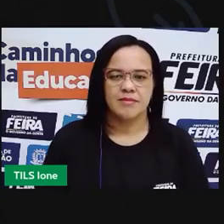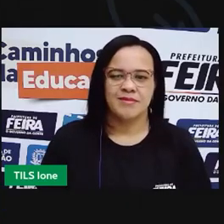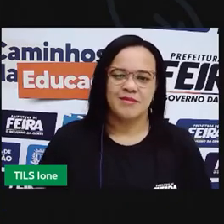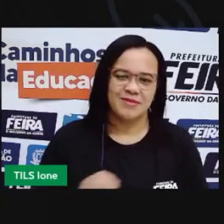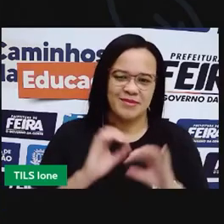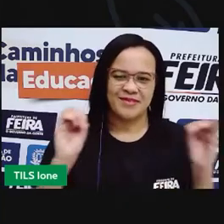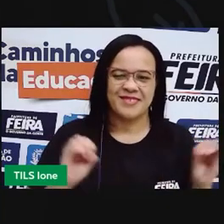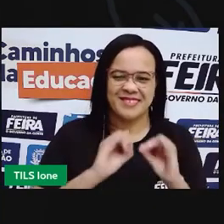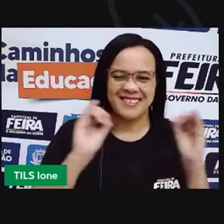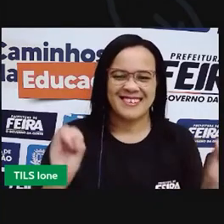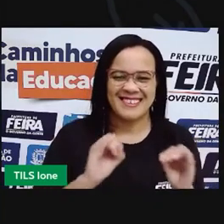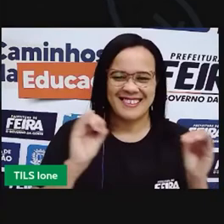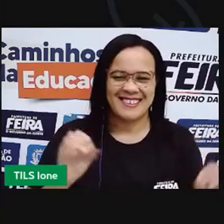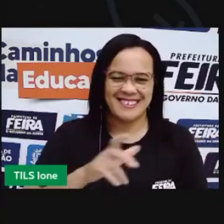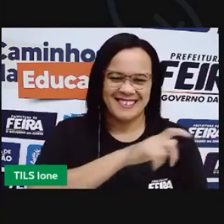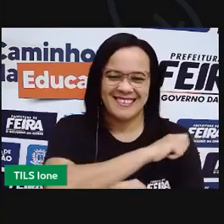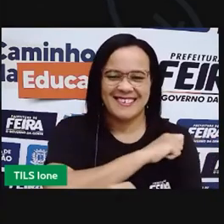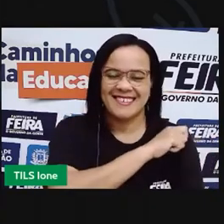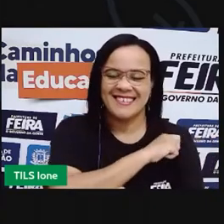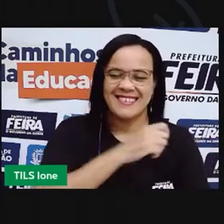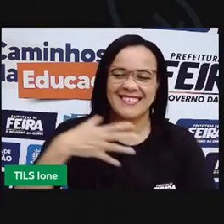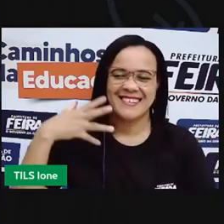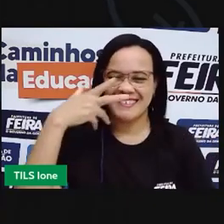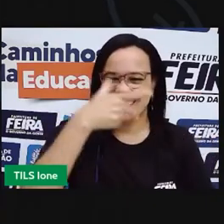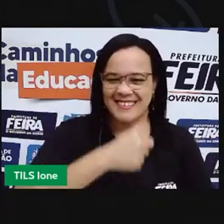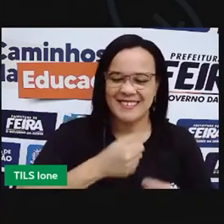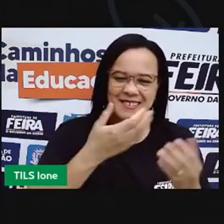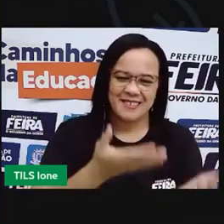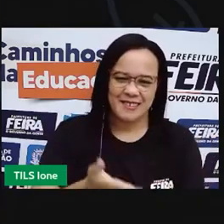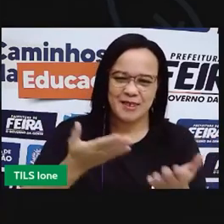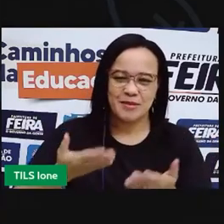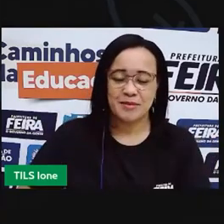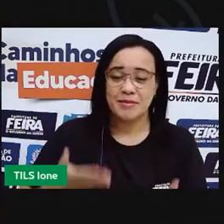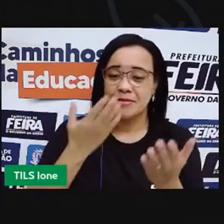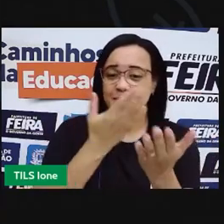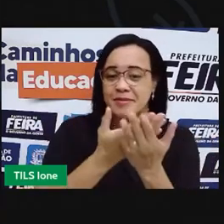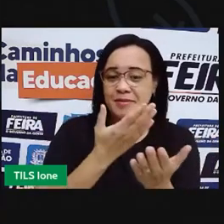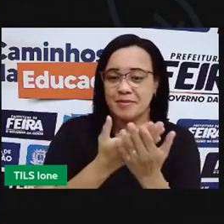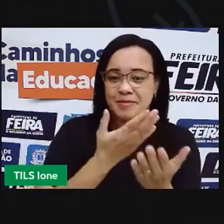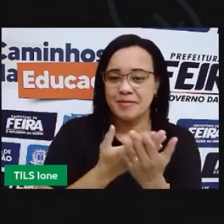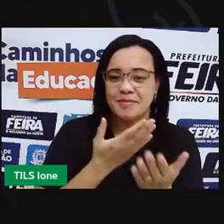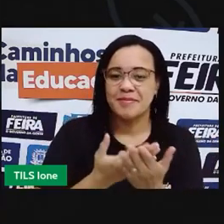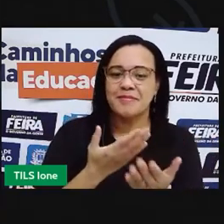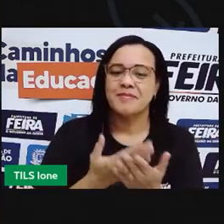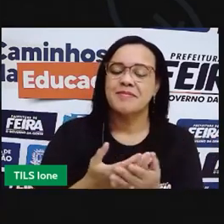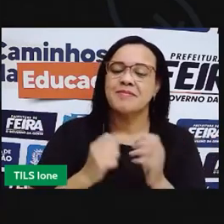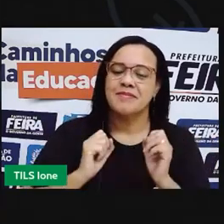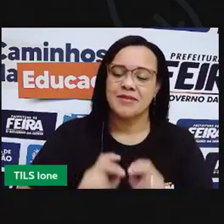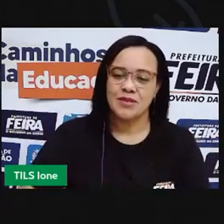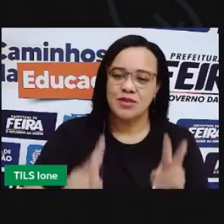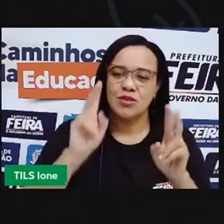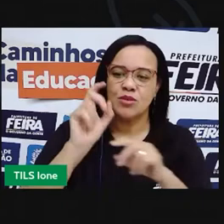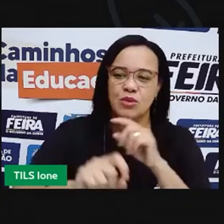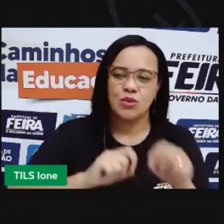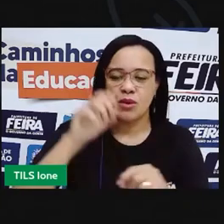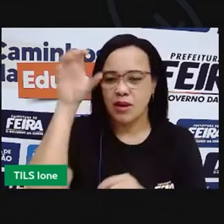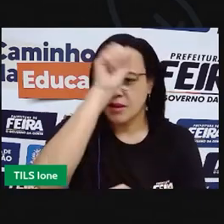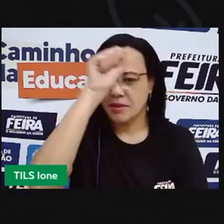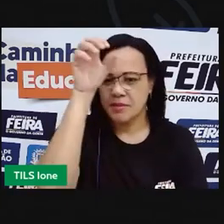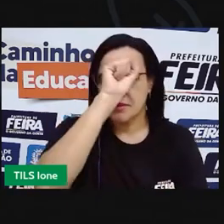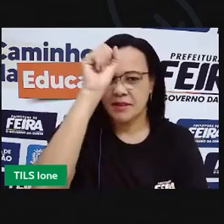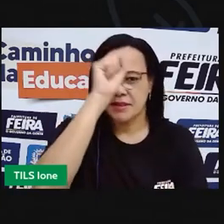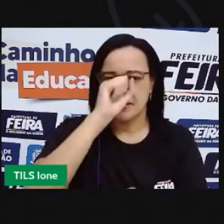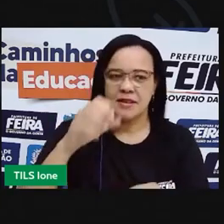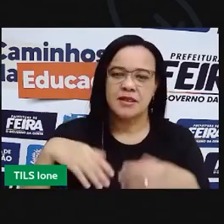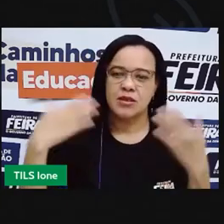Olá, galera linda! Sejam bem-vindos a mais uma aula. Vamos continuar aprendendo. E